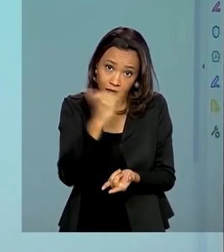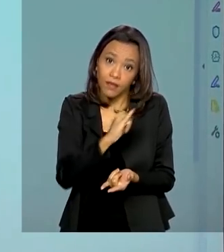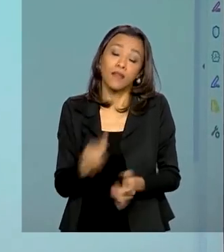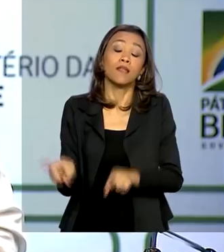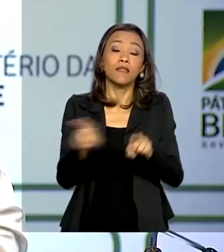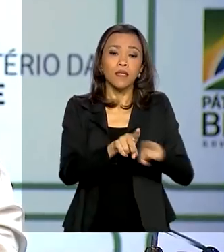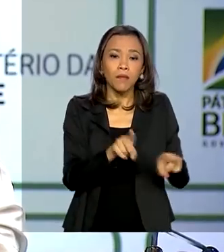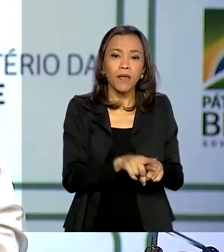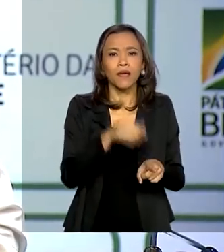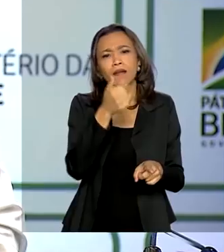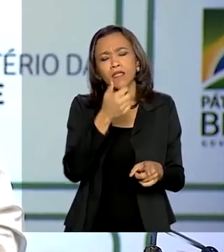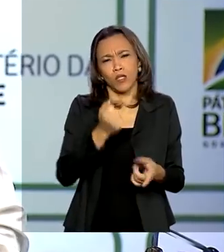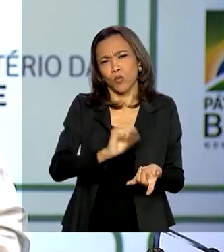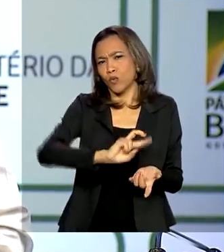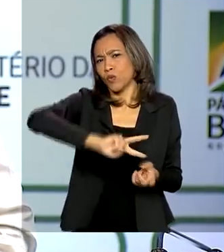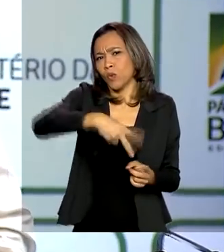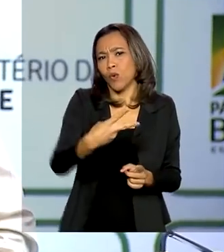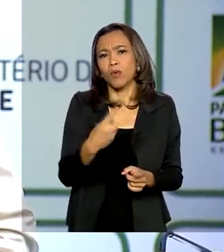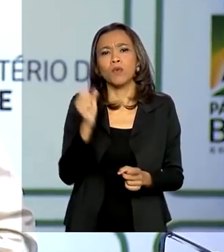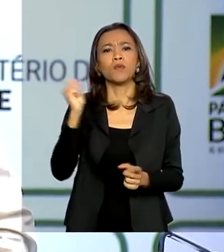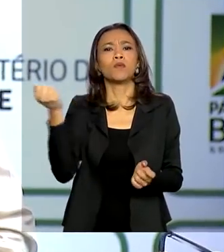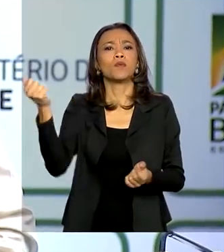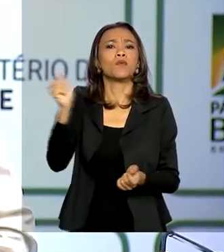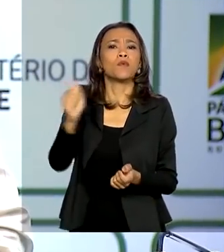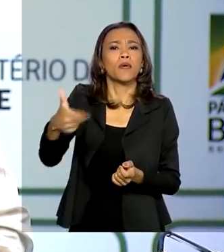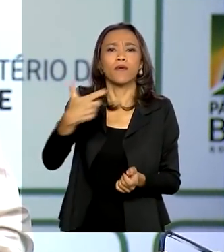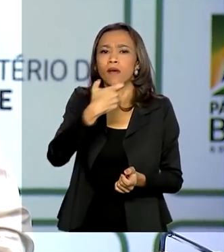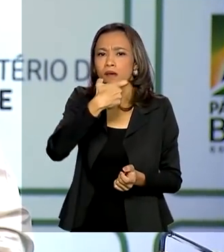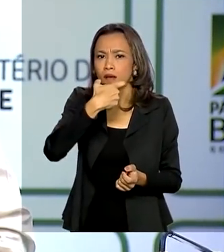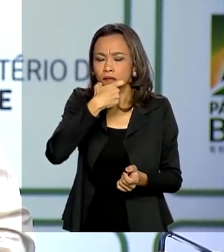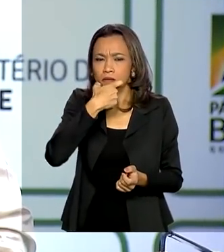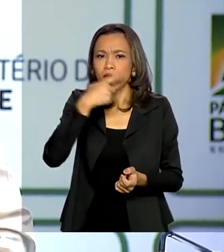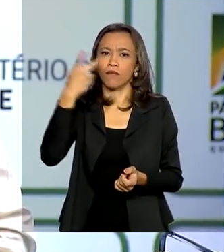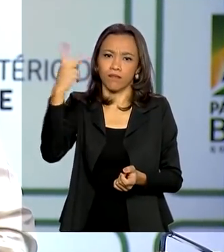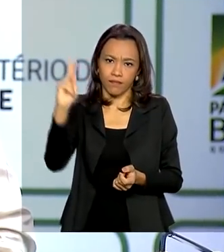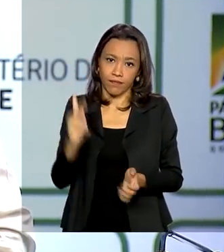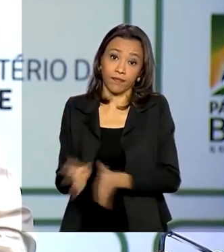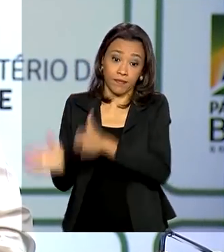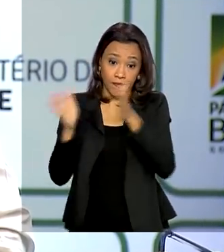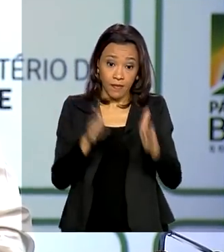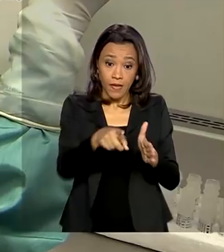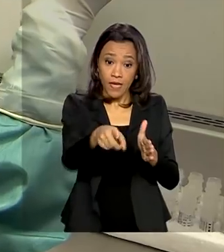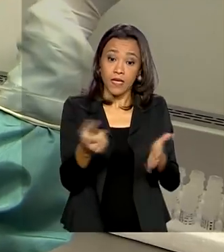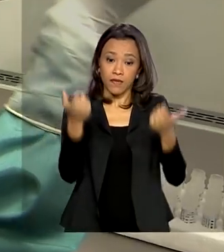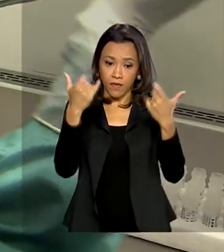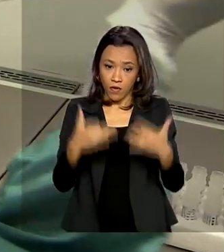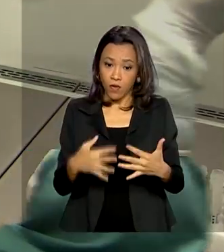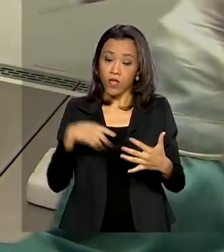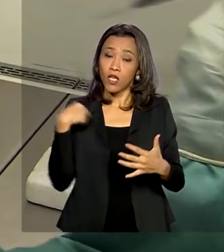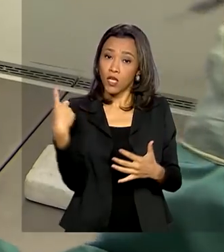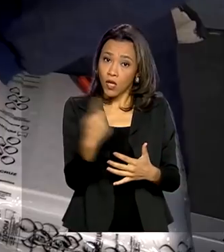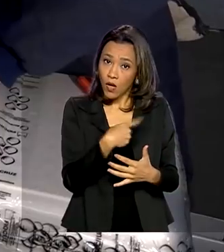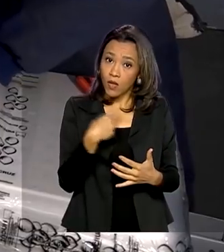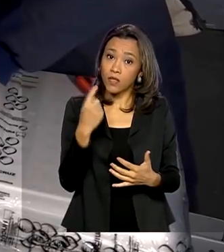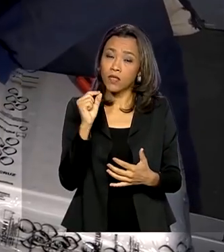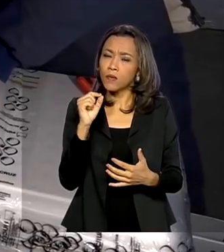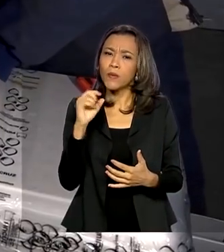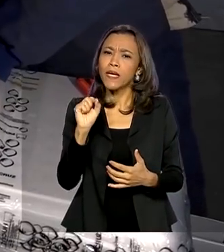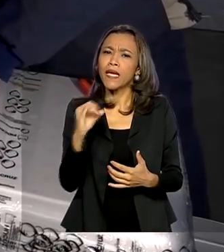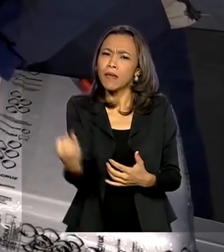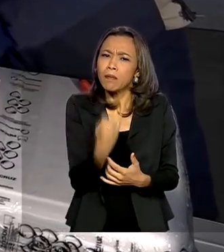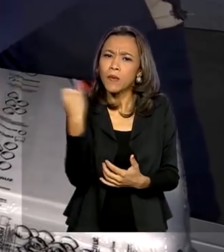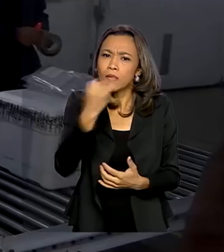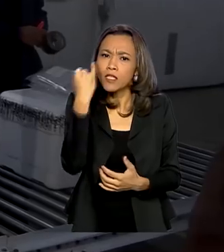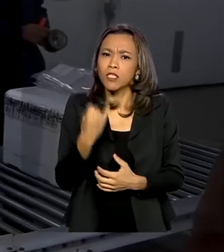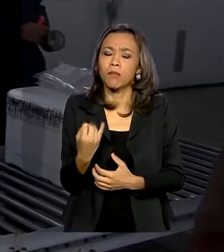Ele disse ainda que os órgãos de fiscalização trabalham para impedir que insumos importantes para a prevenção e tratamento